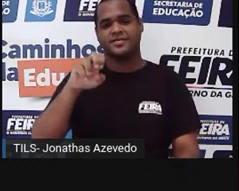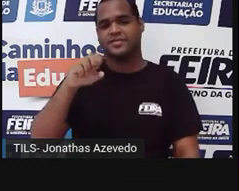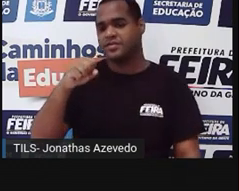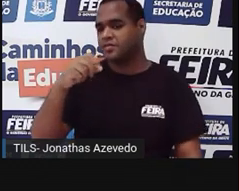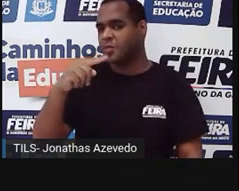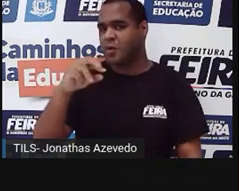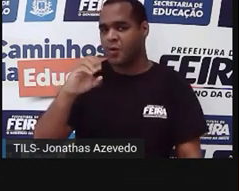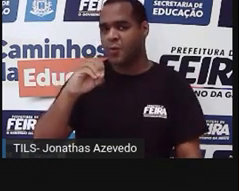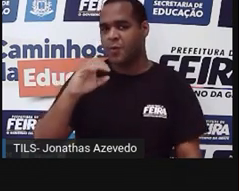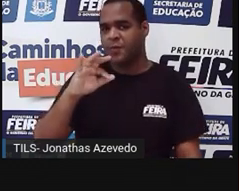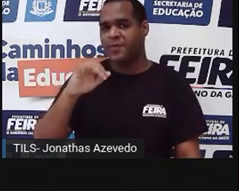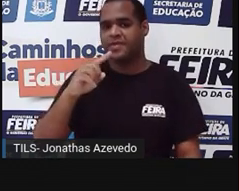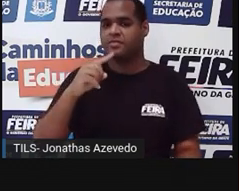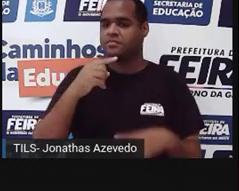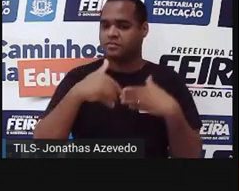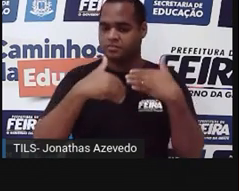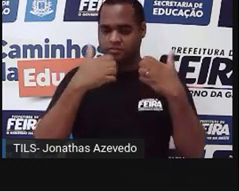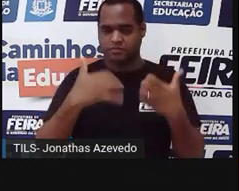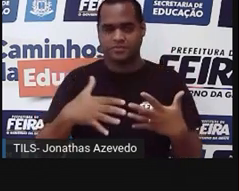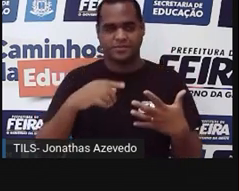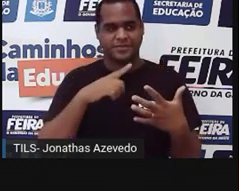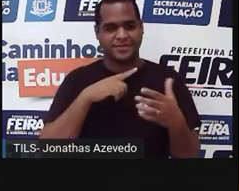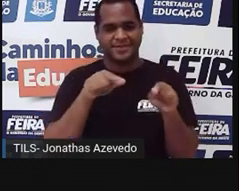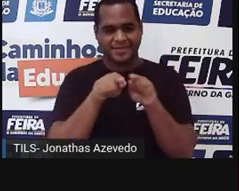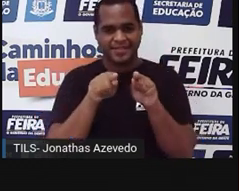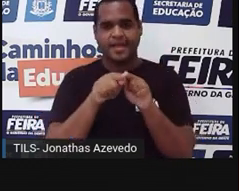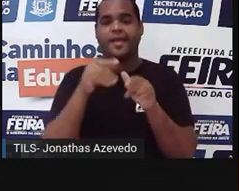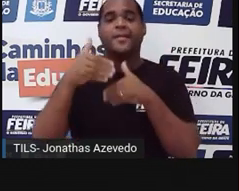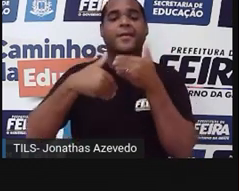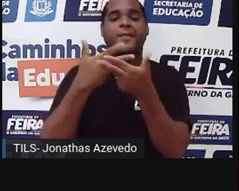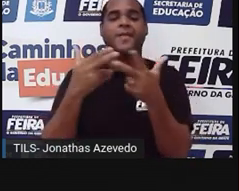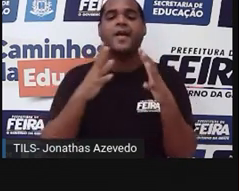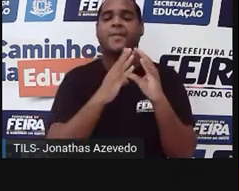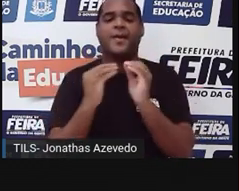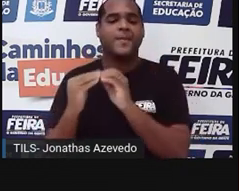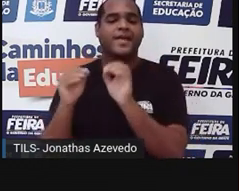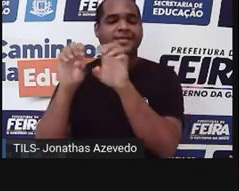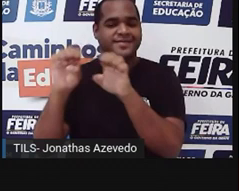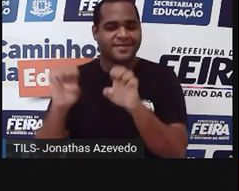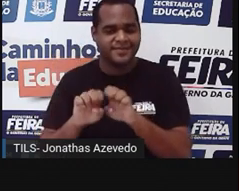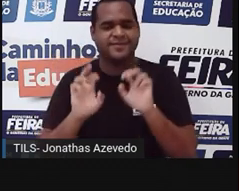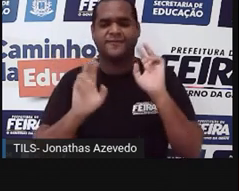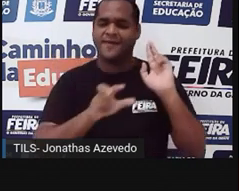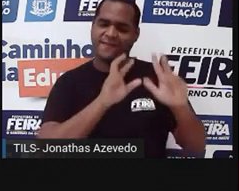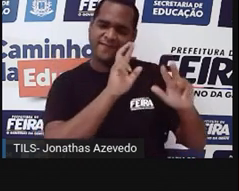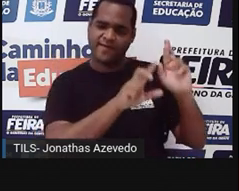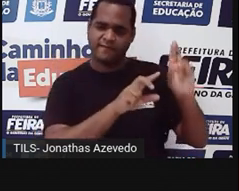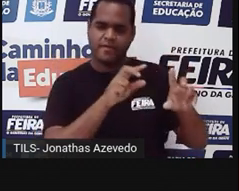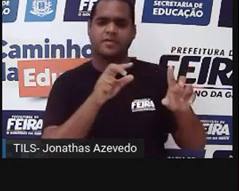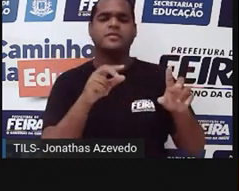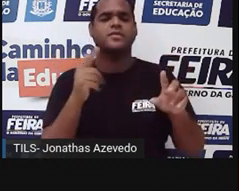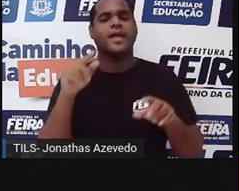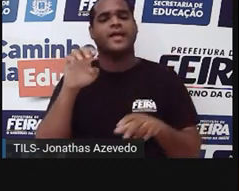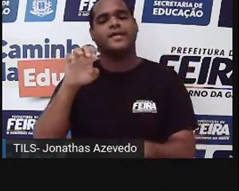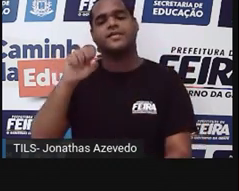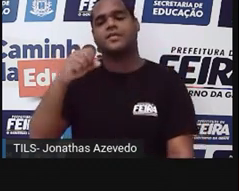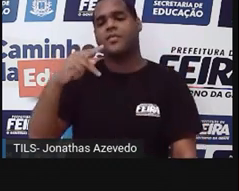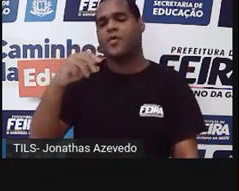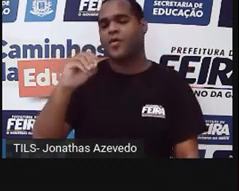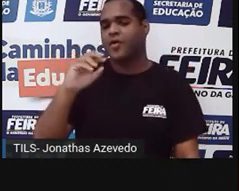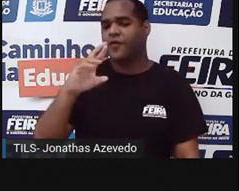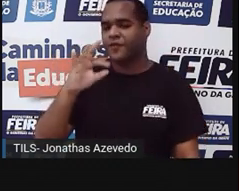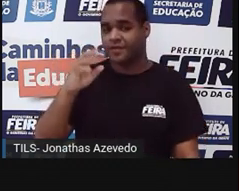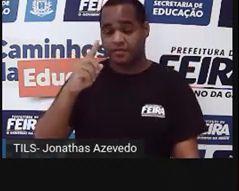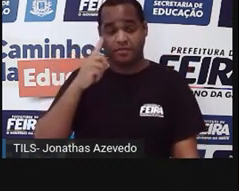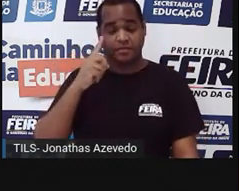duradoura e o gametófito é a fase passageira. E eles são estruturas diferentes. O esporófito das piteridófitas é essa